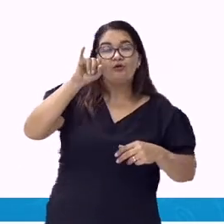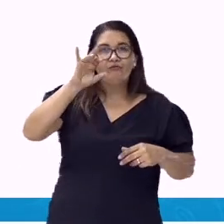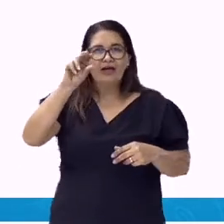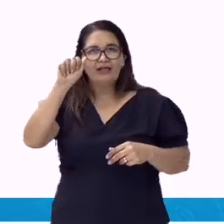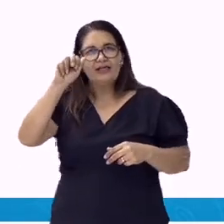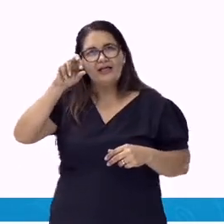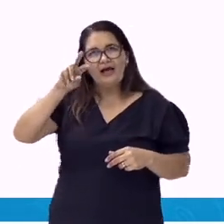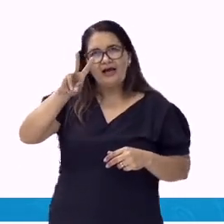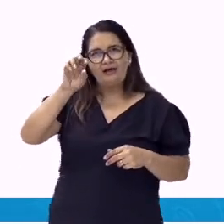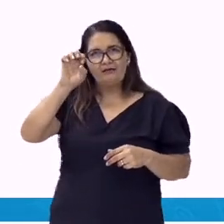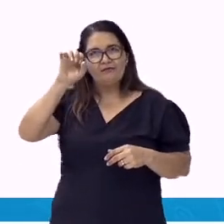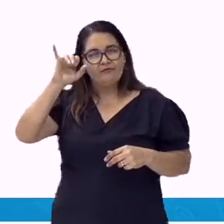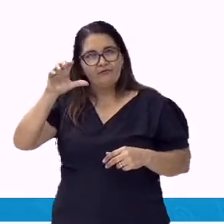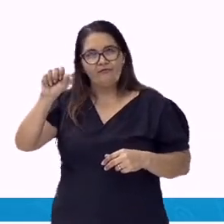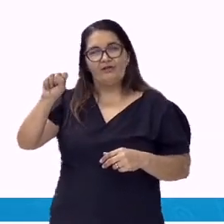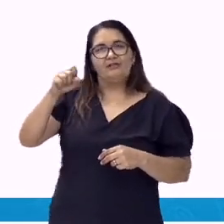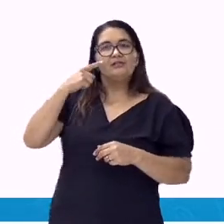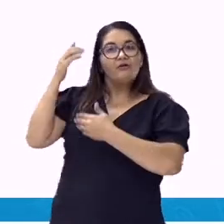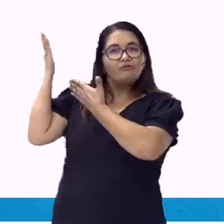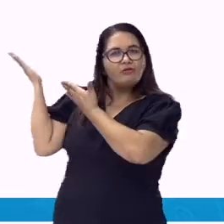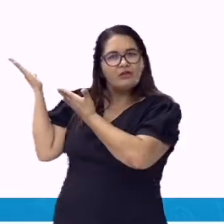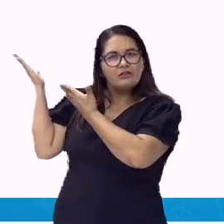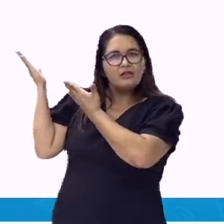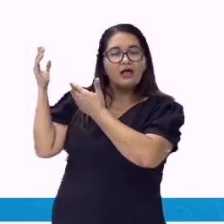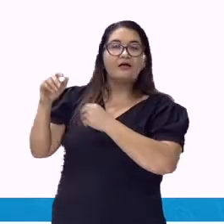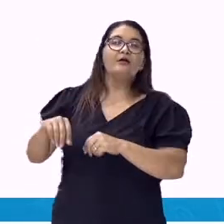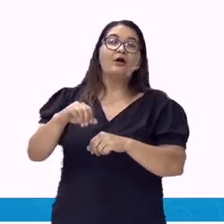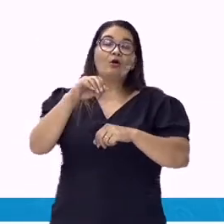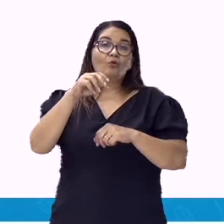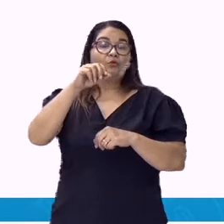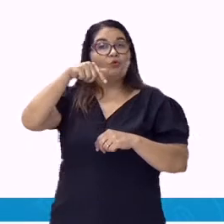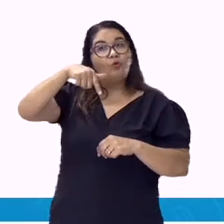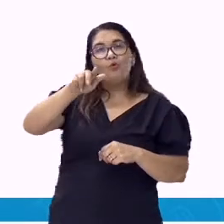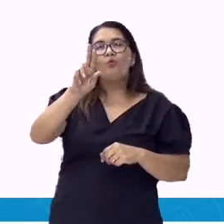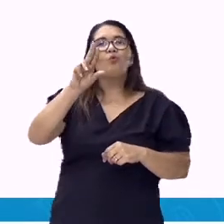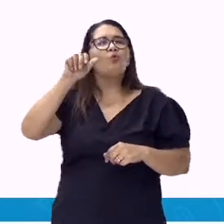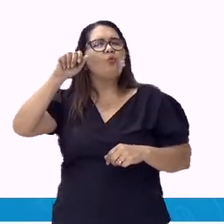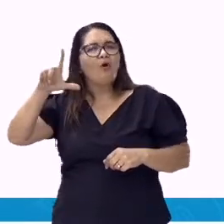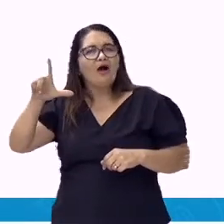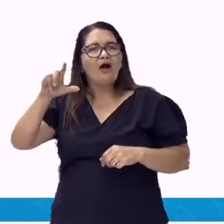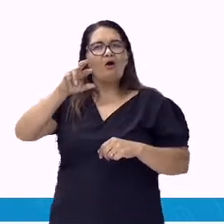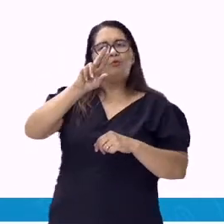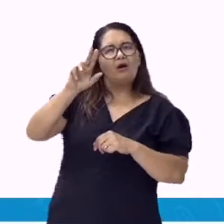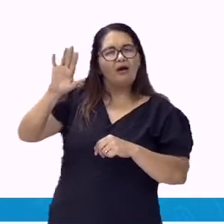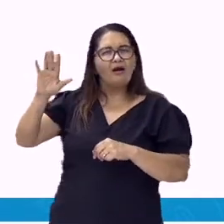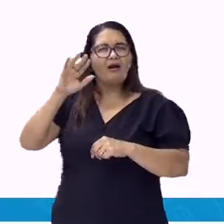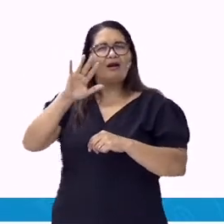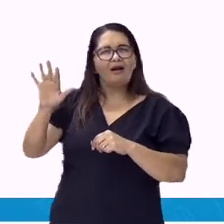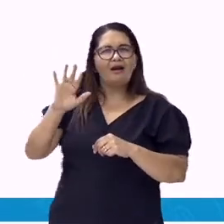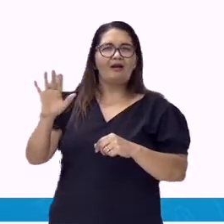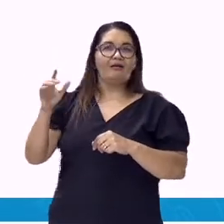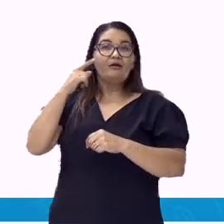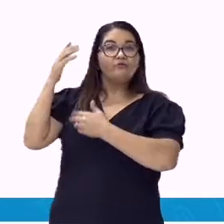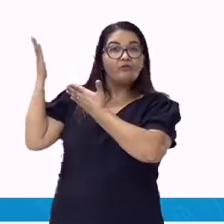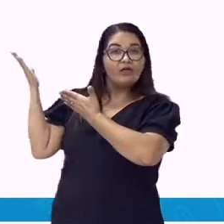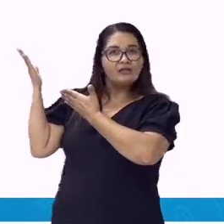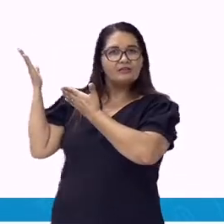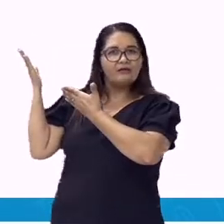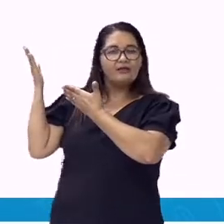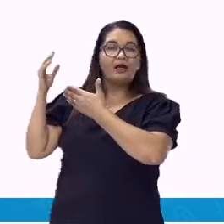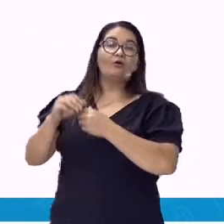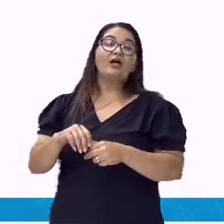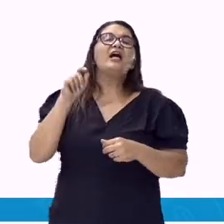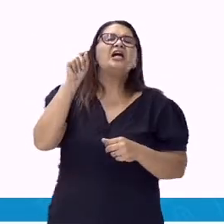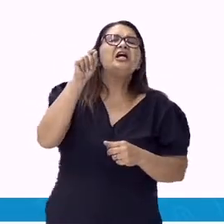quantos, quantas, quantas. Já os pronomes quem e que são exemplos de pronomes invariáveis. Vamos